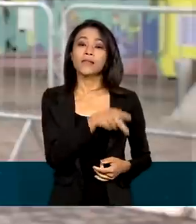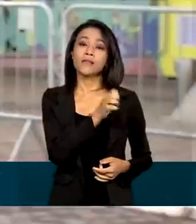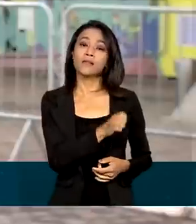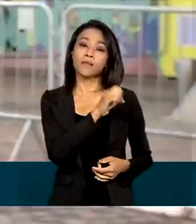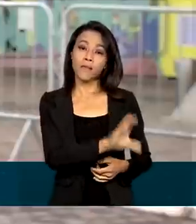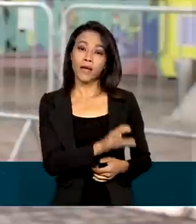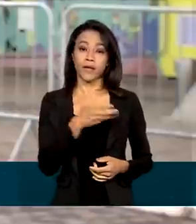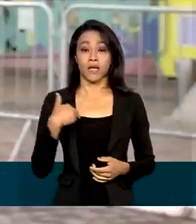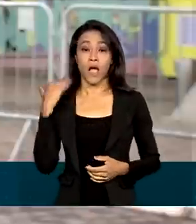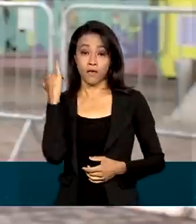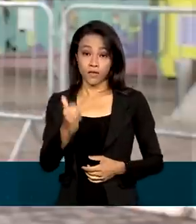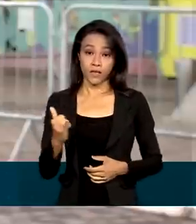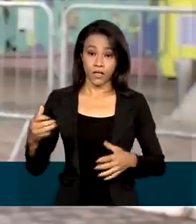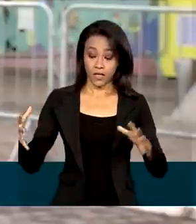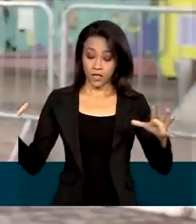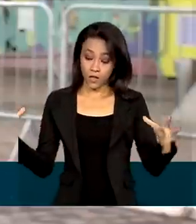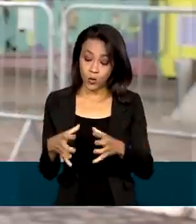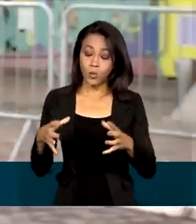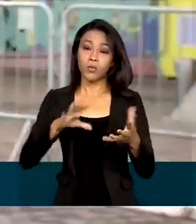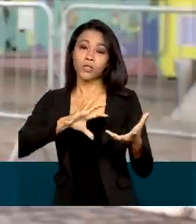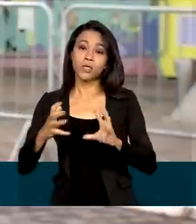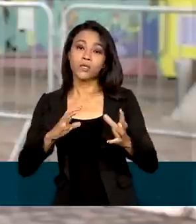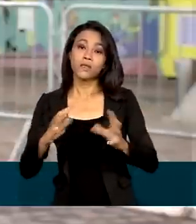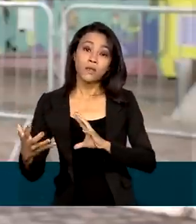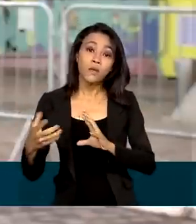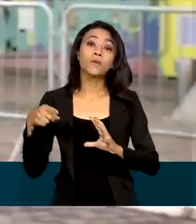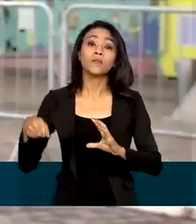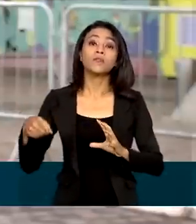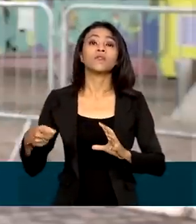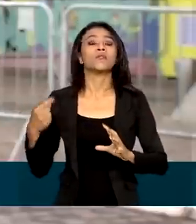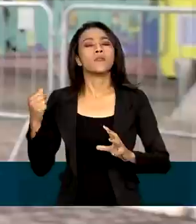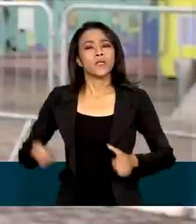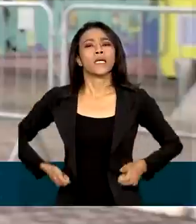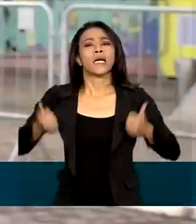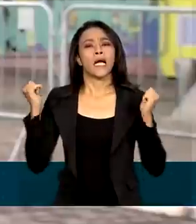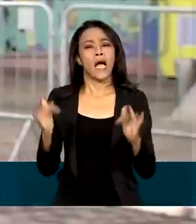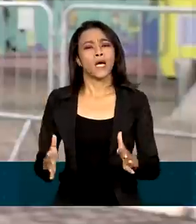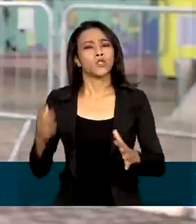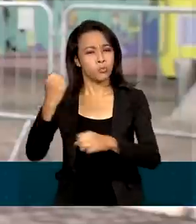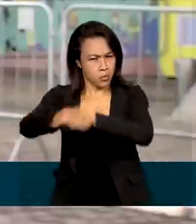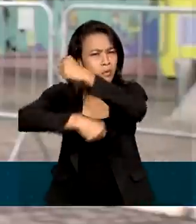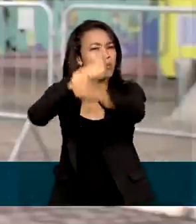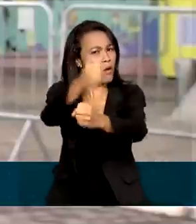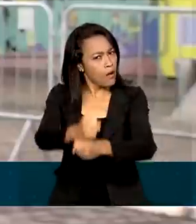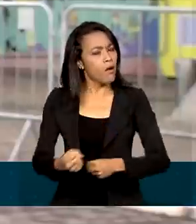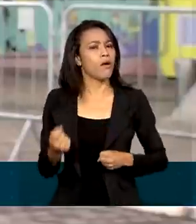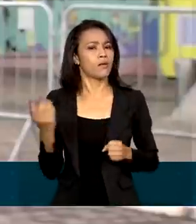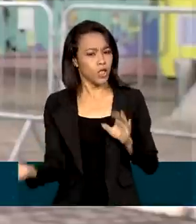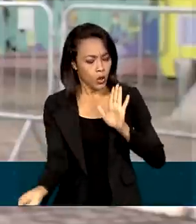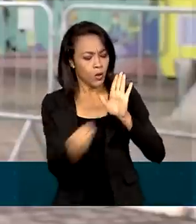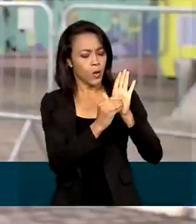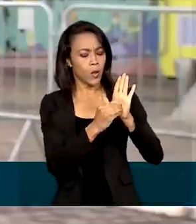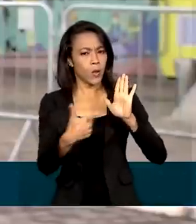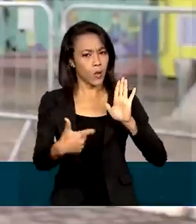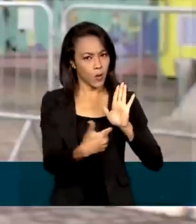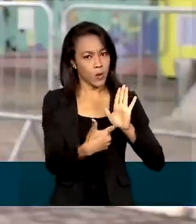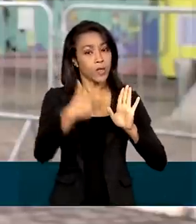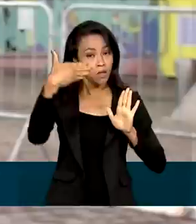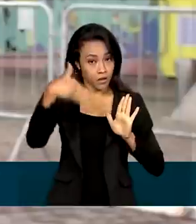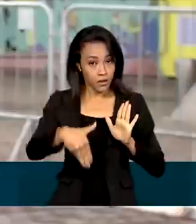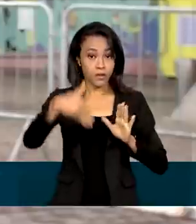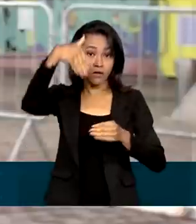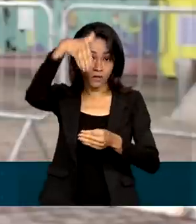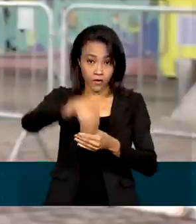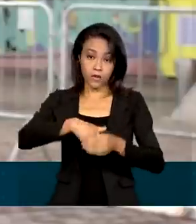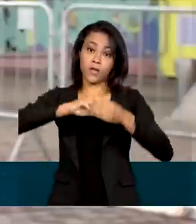gabinete de transição do futuro governo Lula indique gastos para o orçamento do ano que vem, que está sendo votado esse ano pelo Congresso.